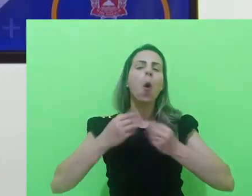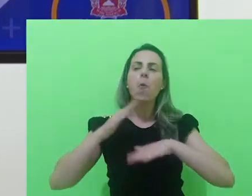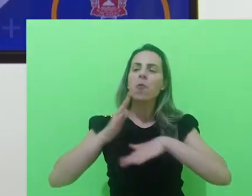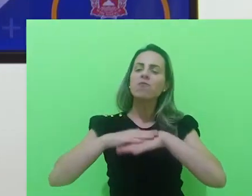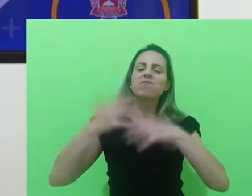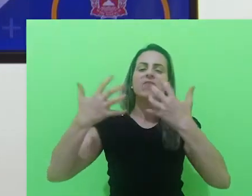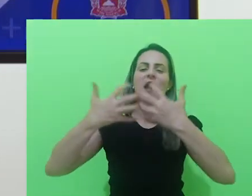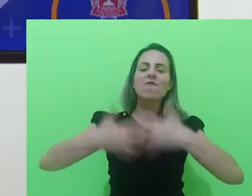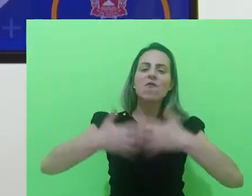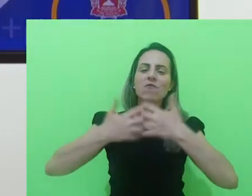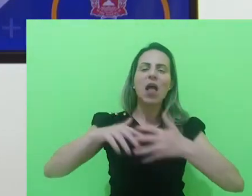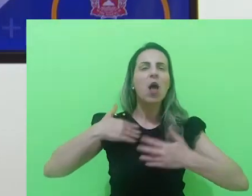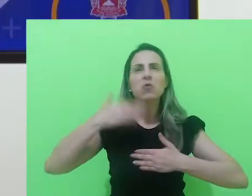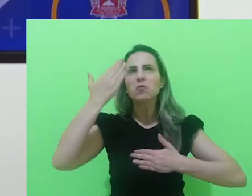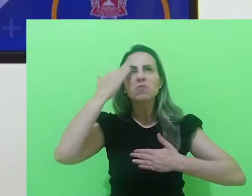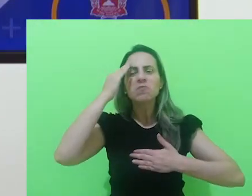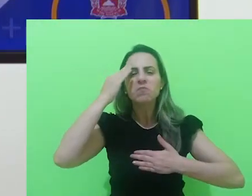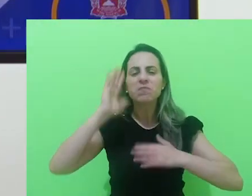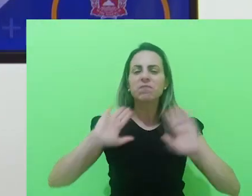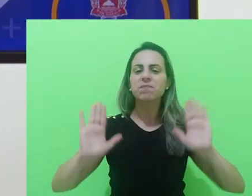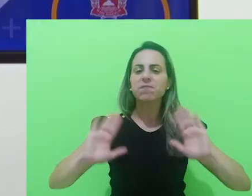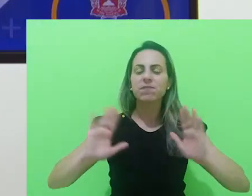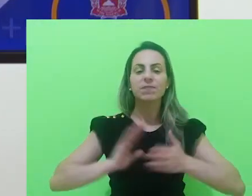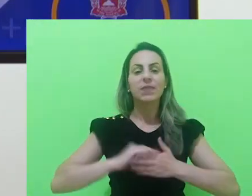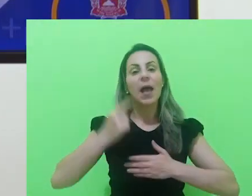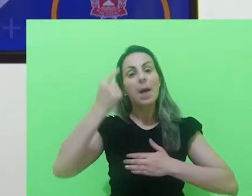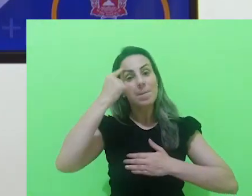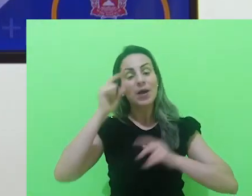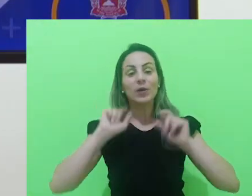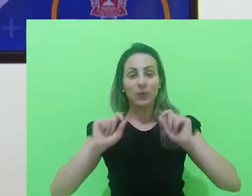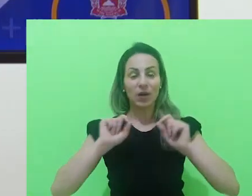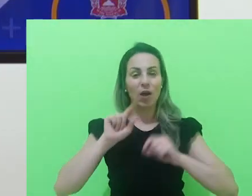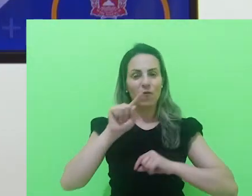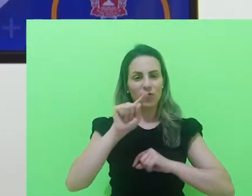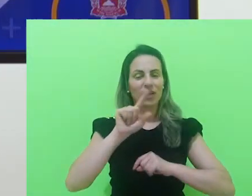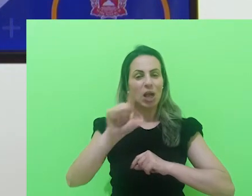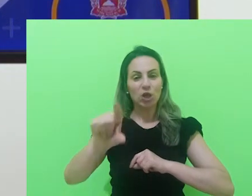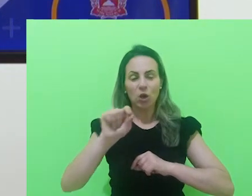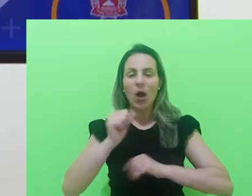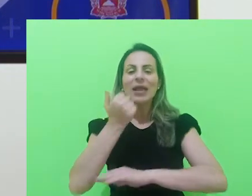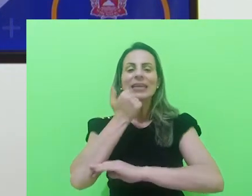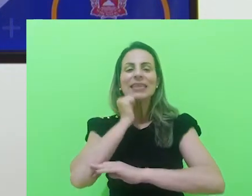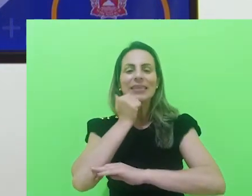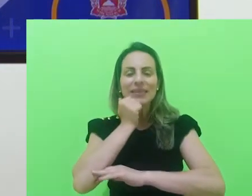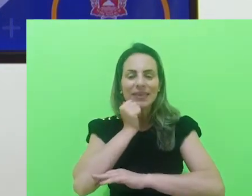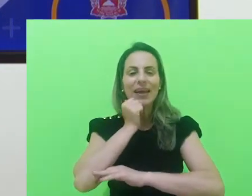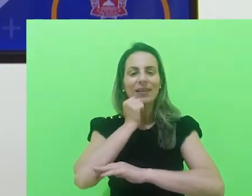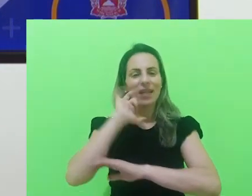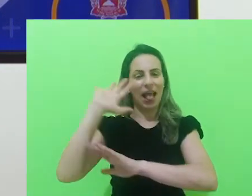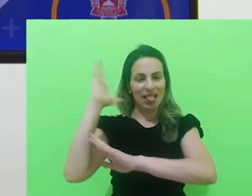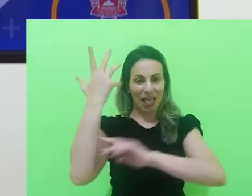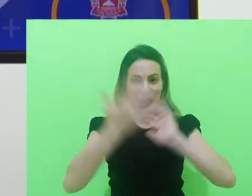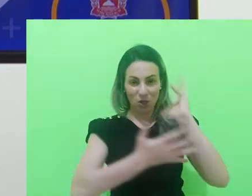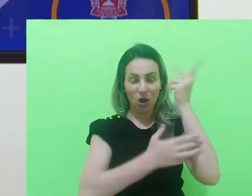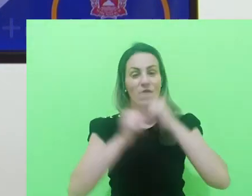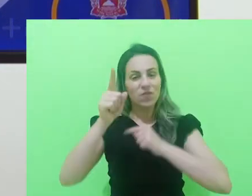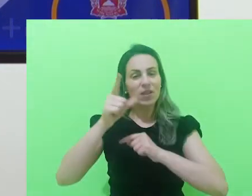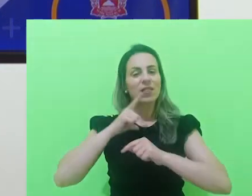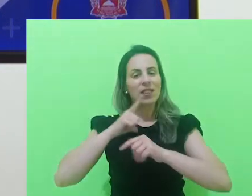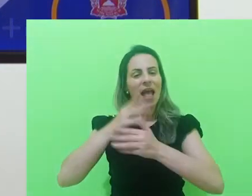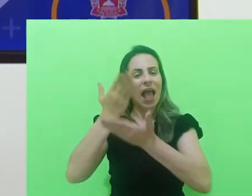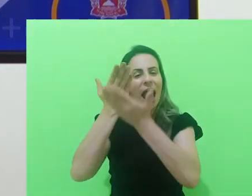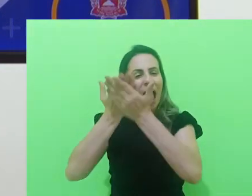professor? Eu entendi muito bem. Então, imaginemos o seguinte. Você escolhe Ciências da Natureza. Então, você vai ter aulas